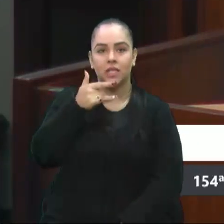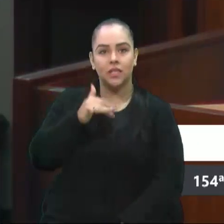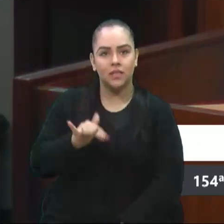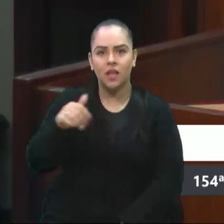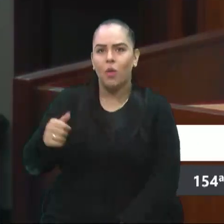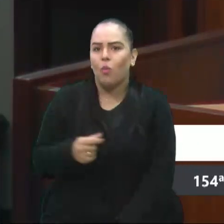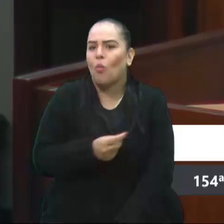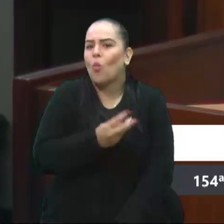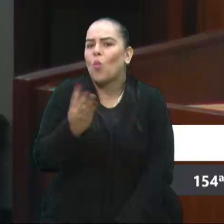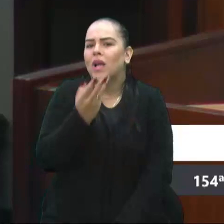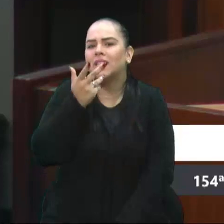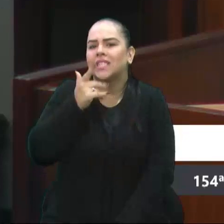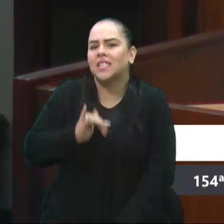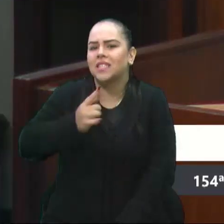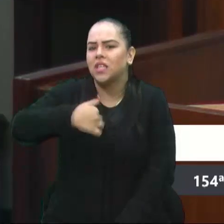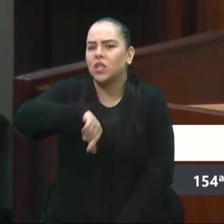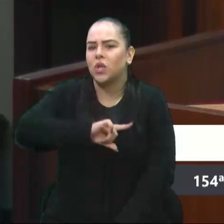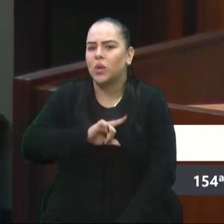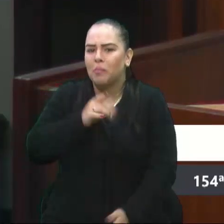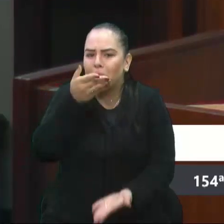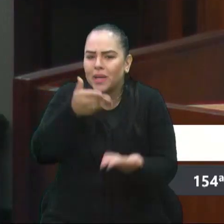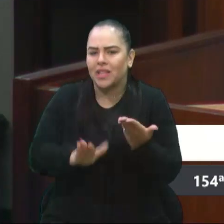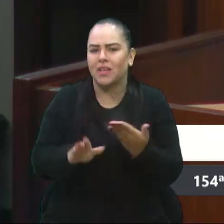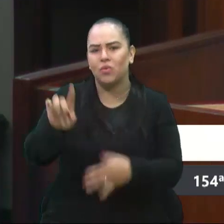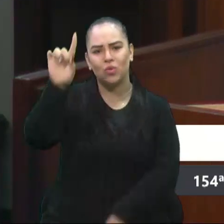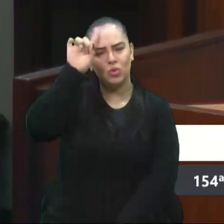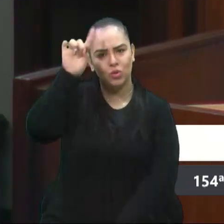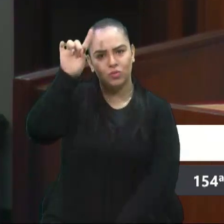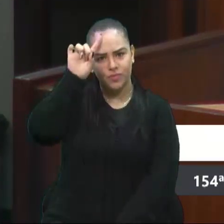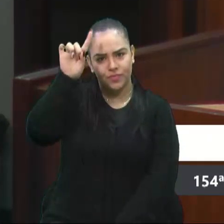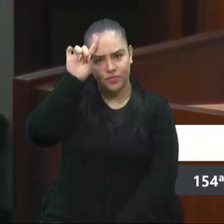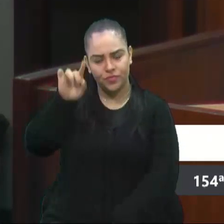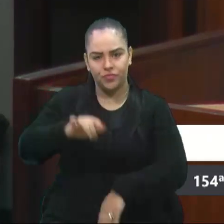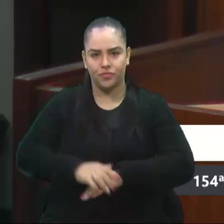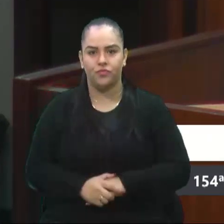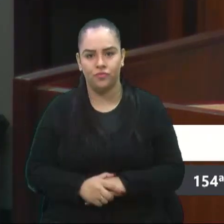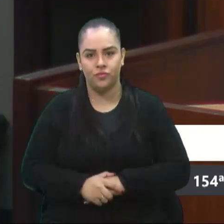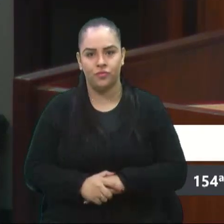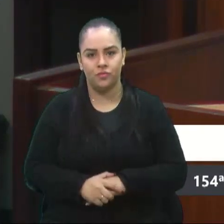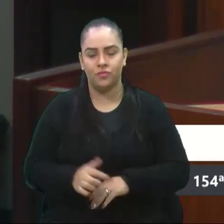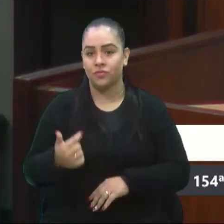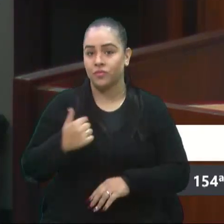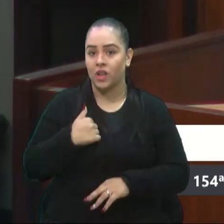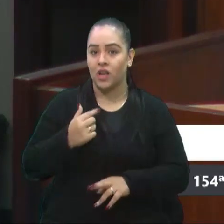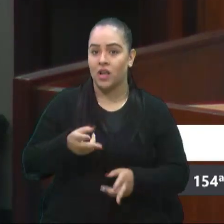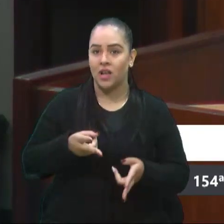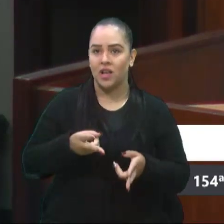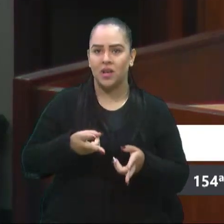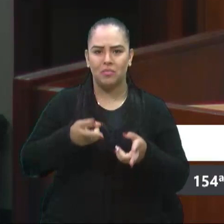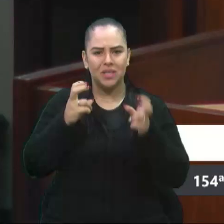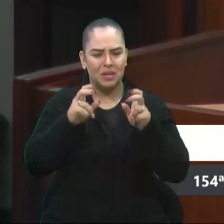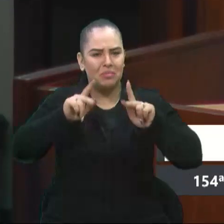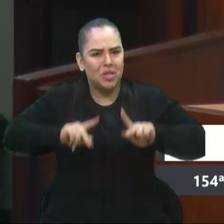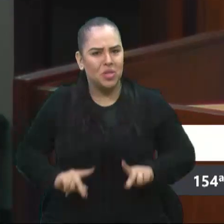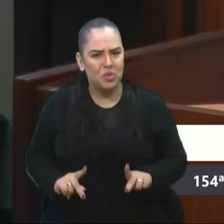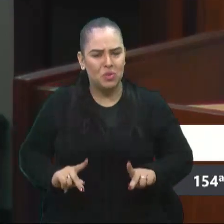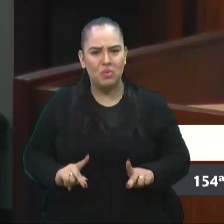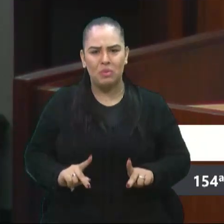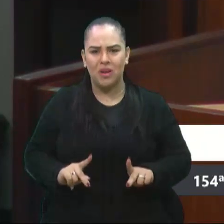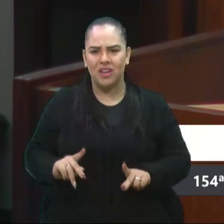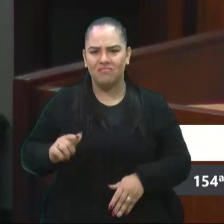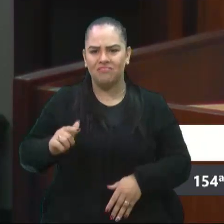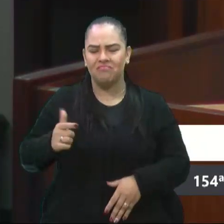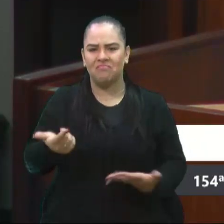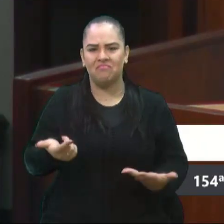Quantas crianças nós perdemos diariamente? Aí eu vejo um linchamento de pessoas pobres de espírito.